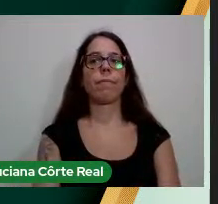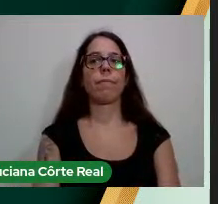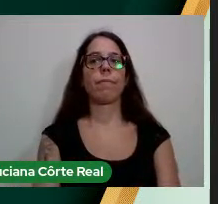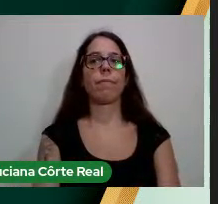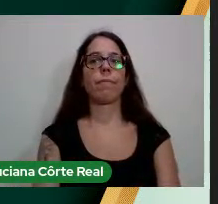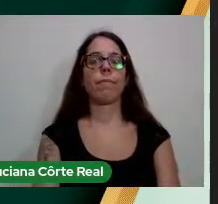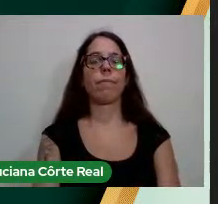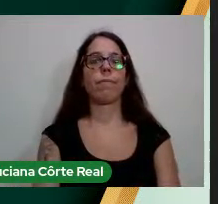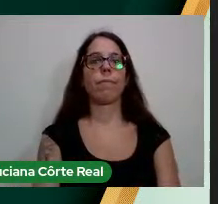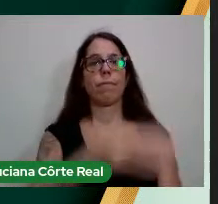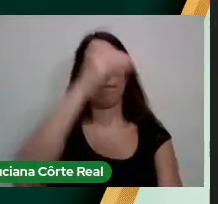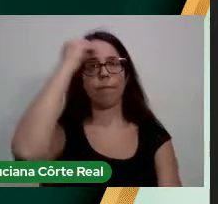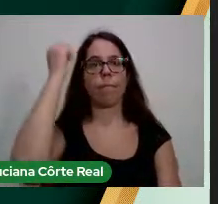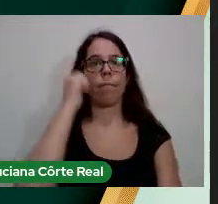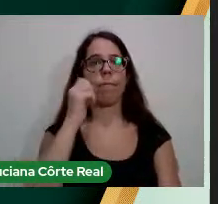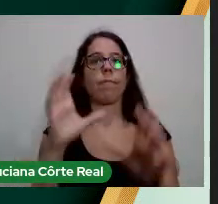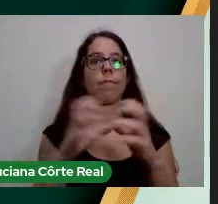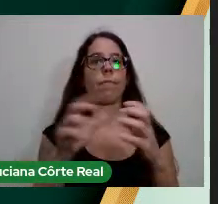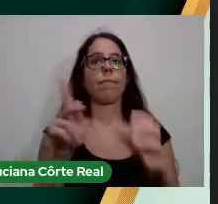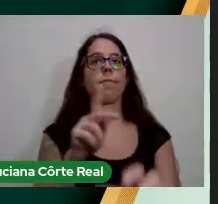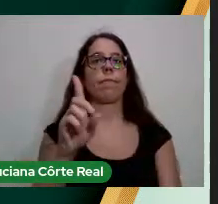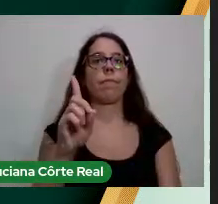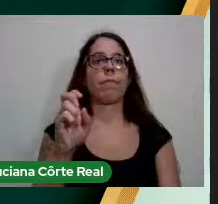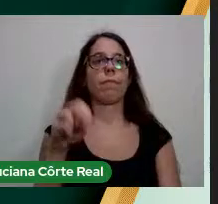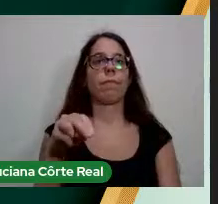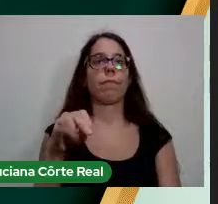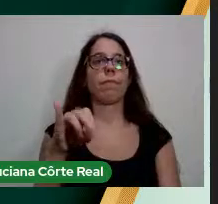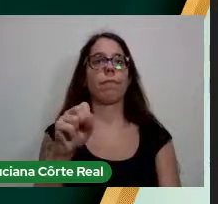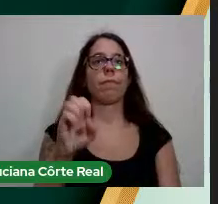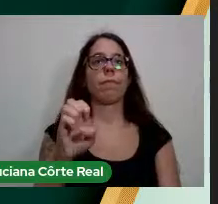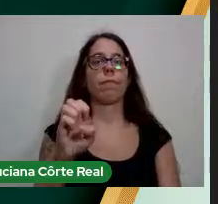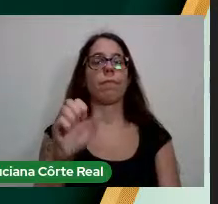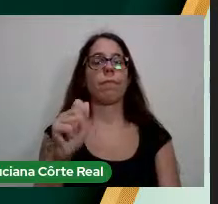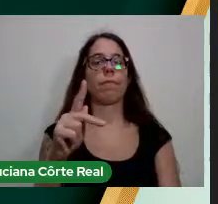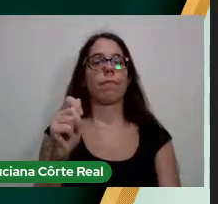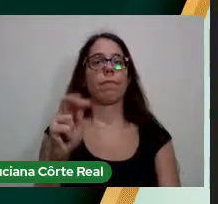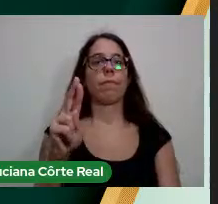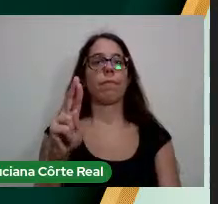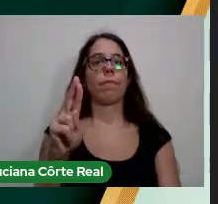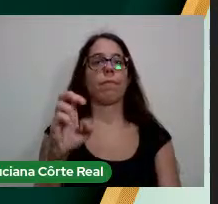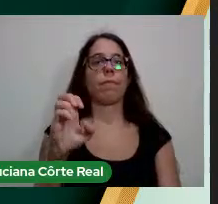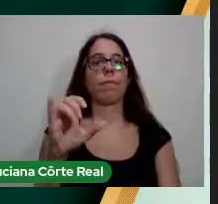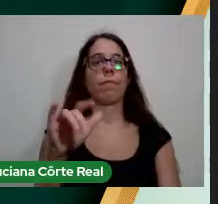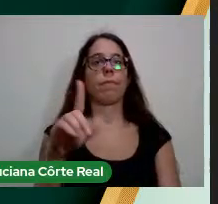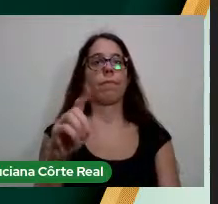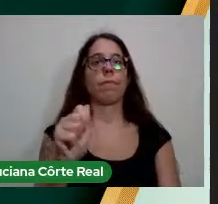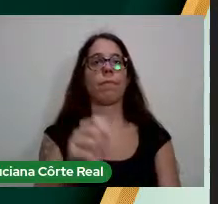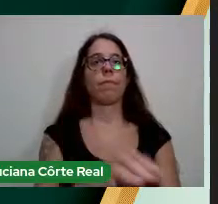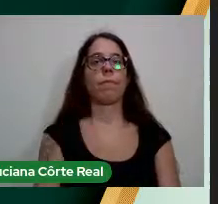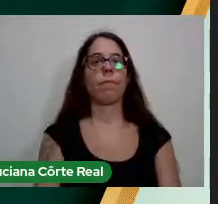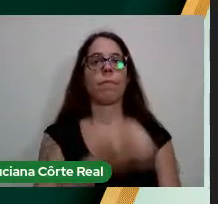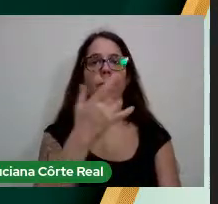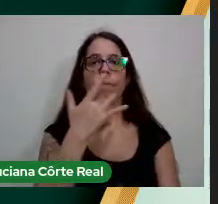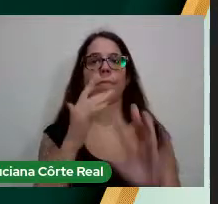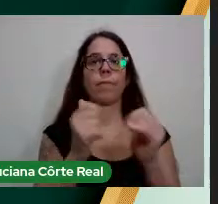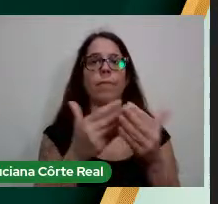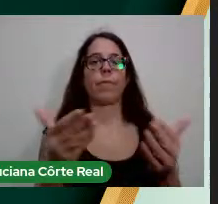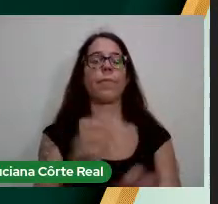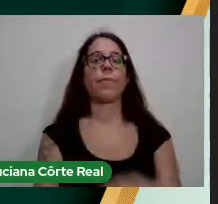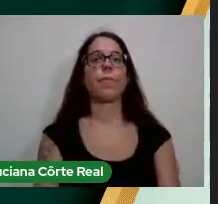Paraninfa da turma, professora Denise Aparecida Moser. Boa tarde a todos,